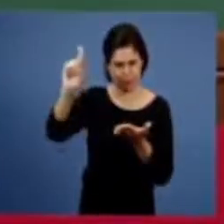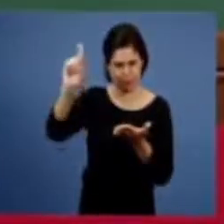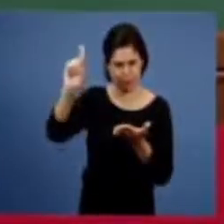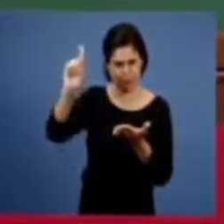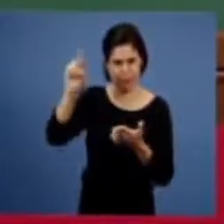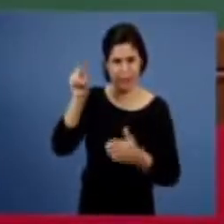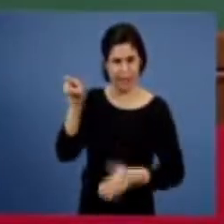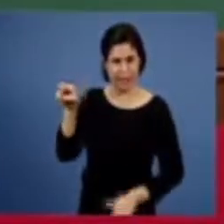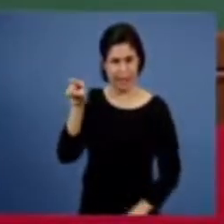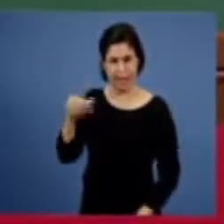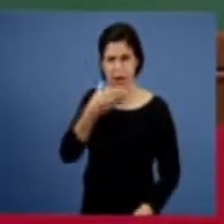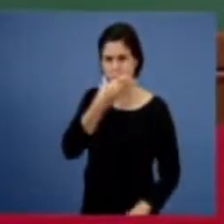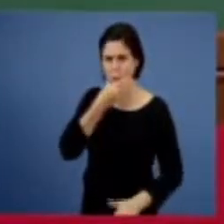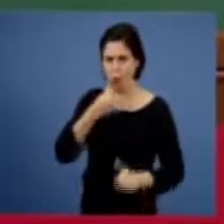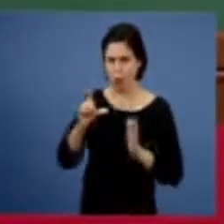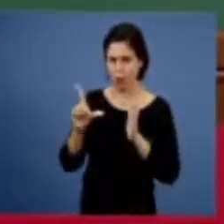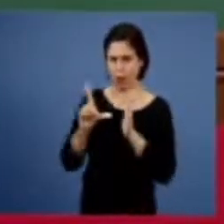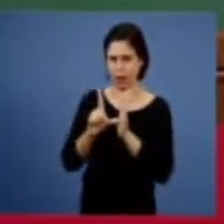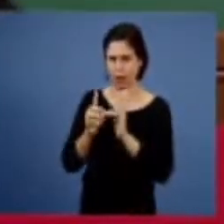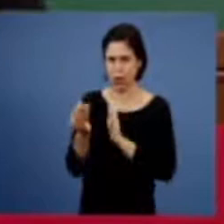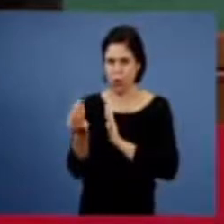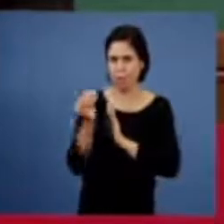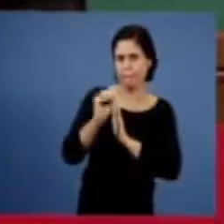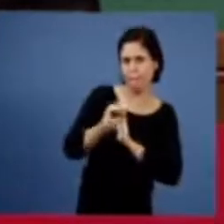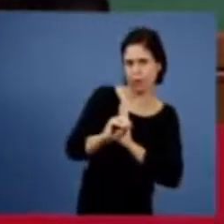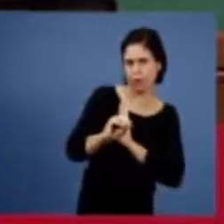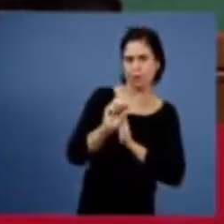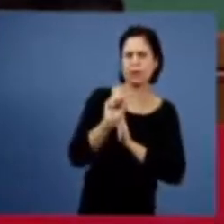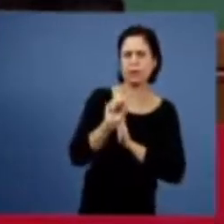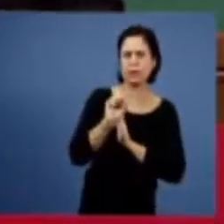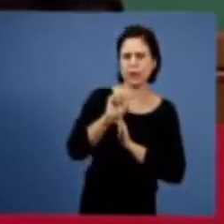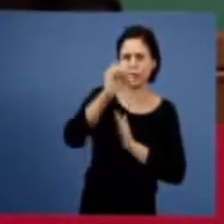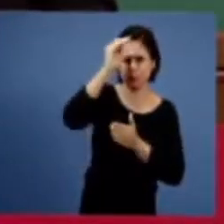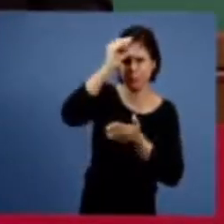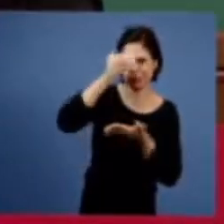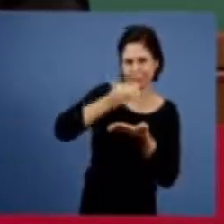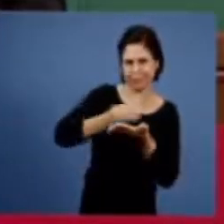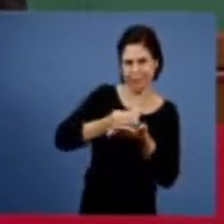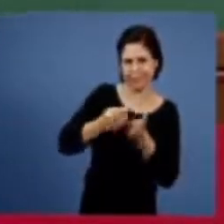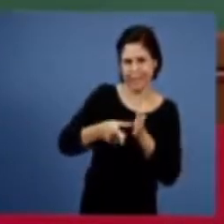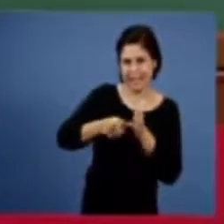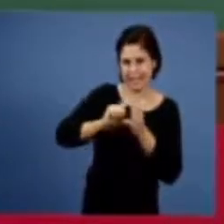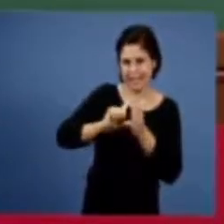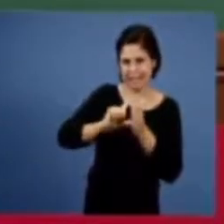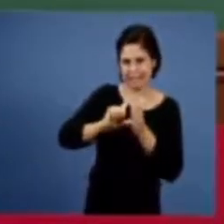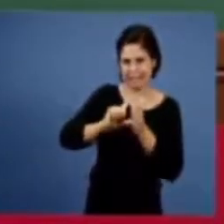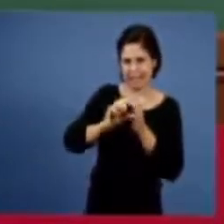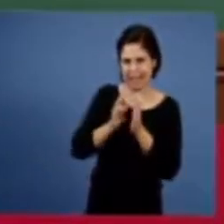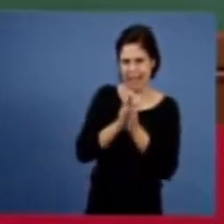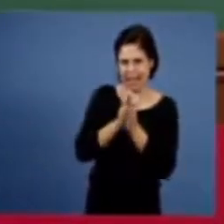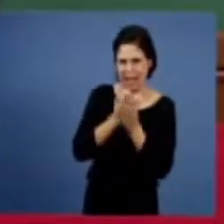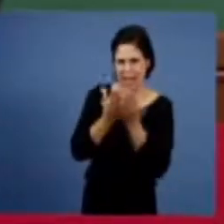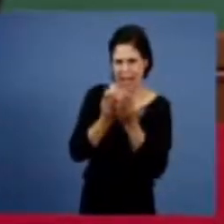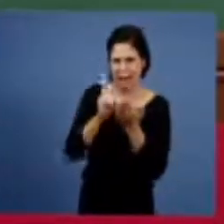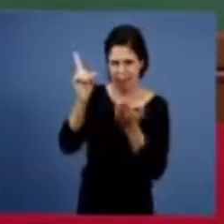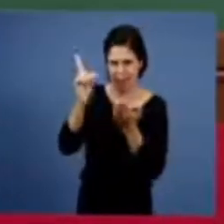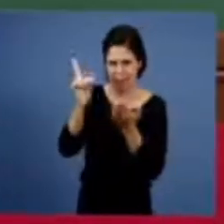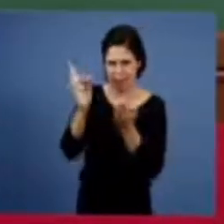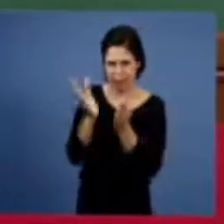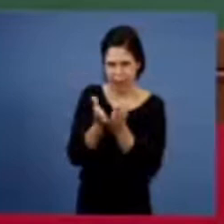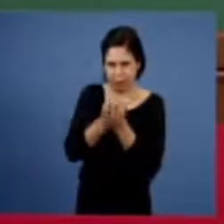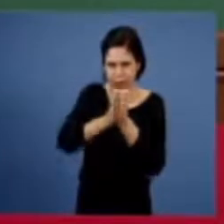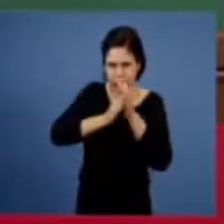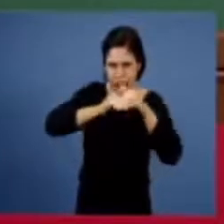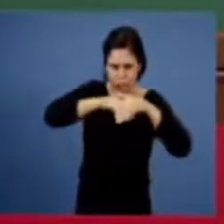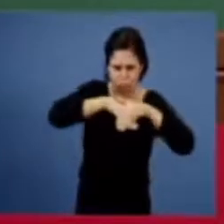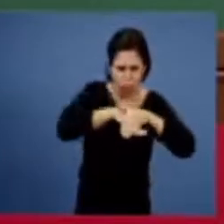coloca essa parte a palavra estava escondida por quê? porque a